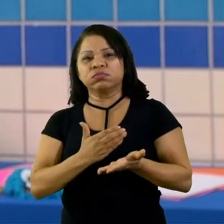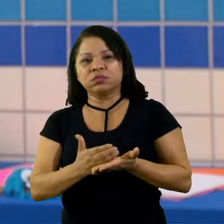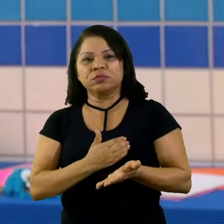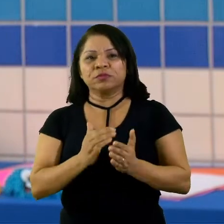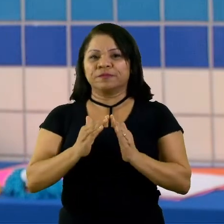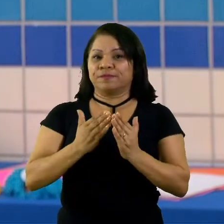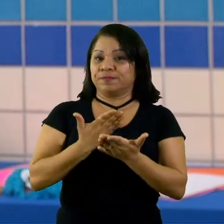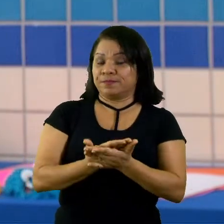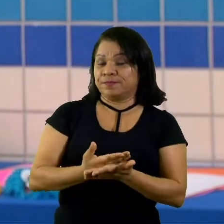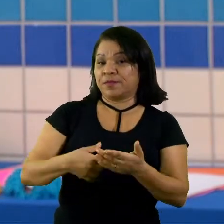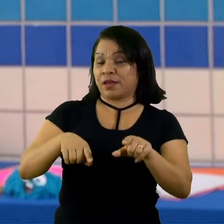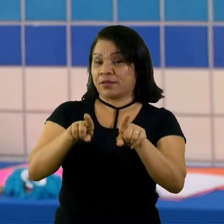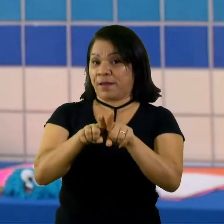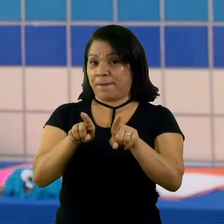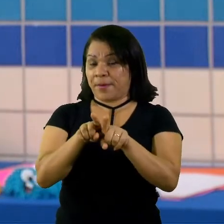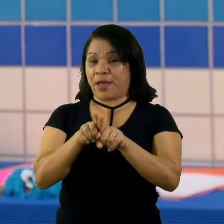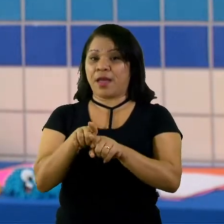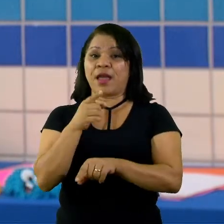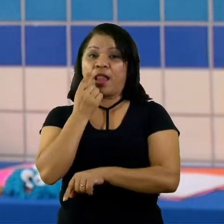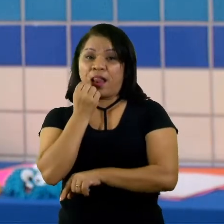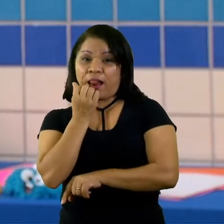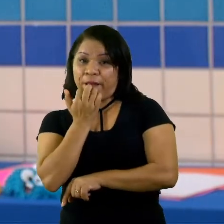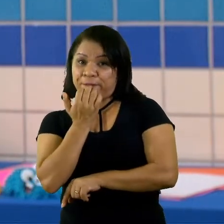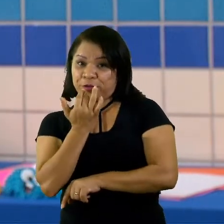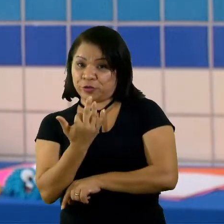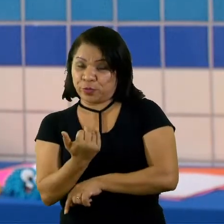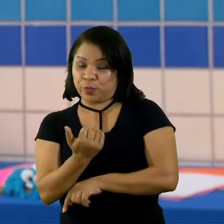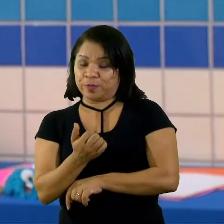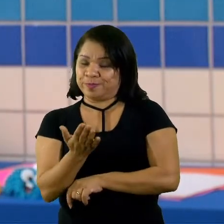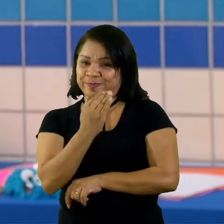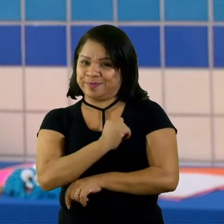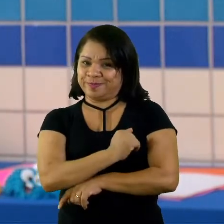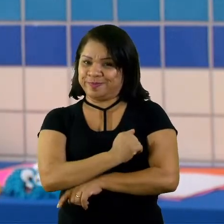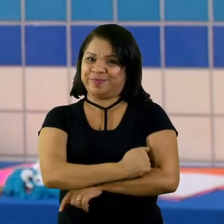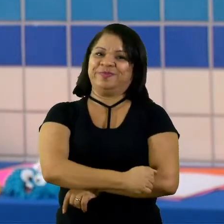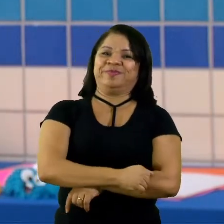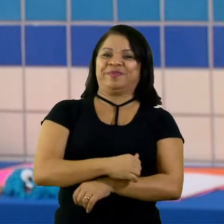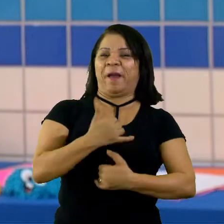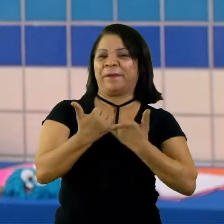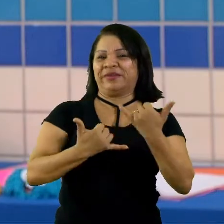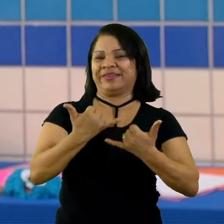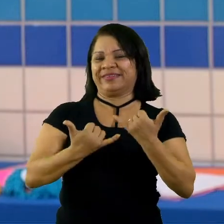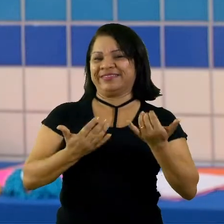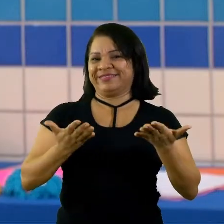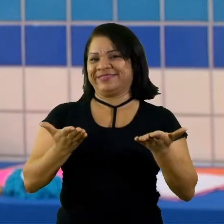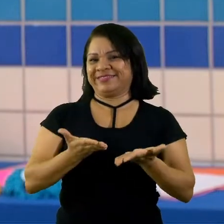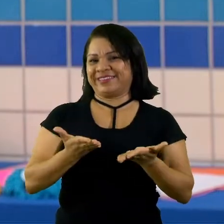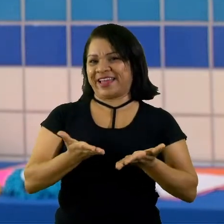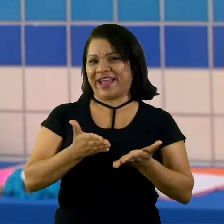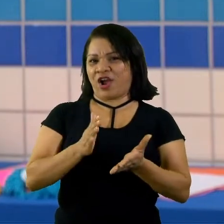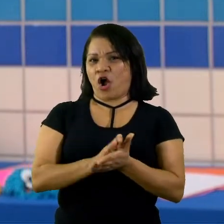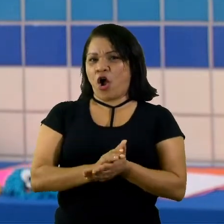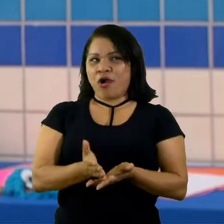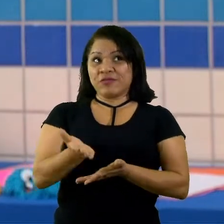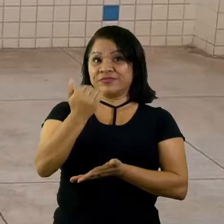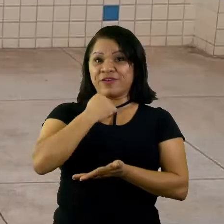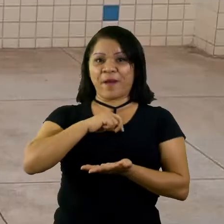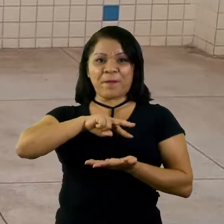também lápis de cor. Vamos lá? A nossa brincadeira de hoje é vamos bailar.